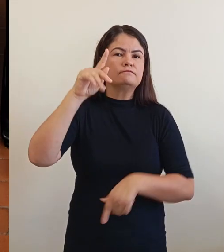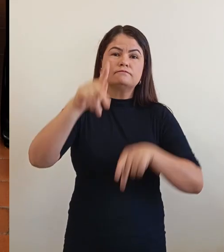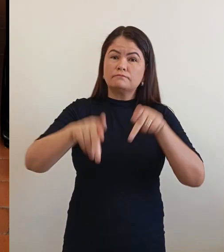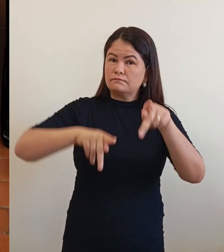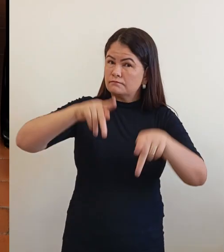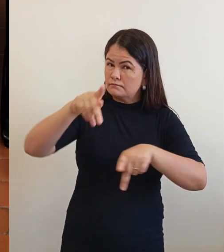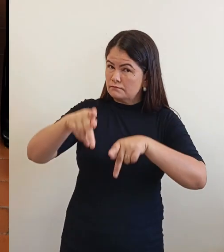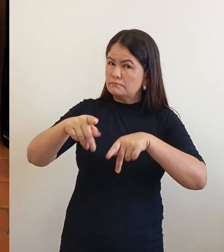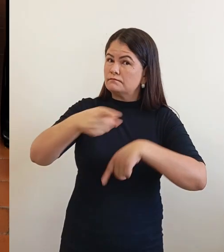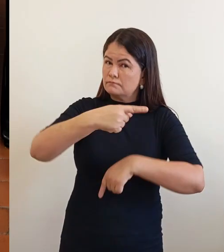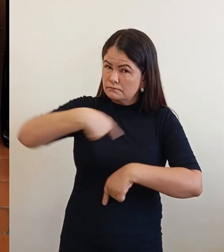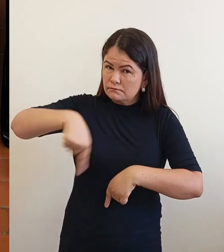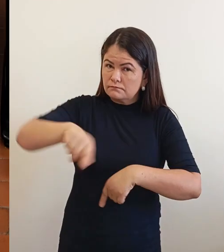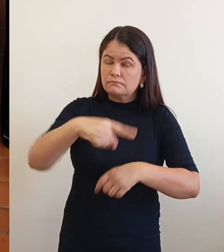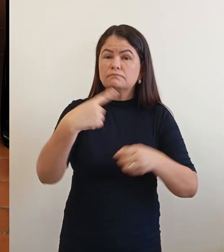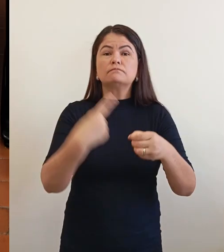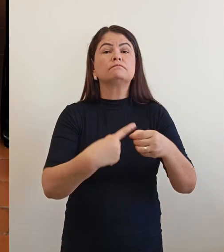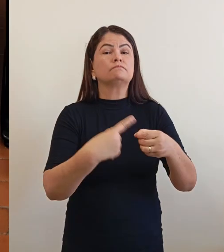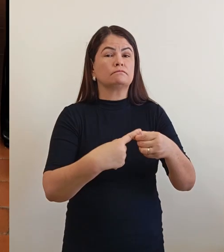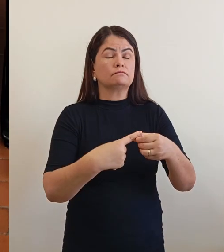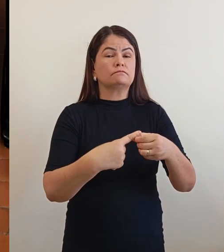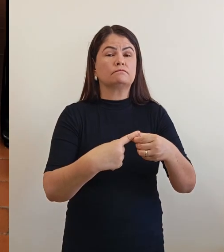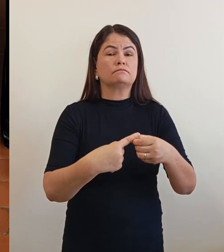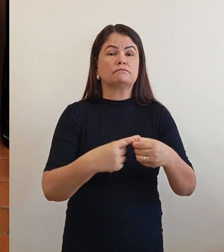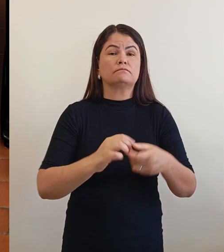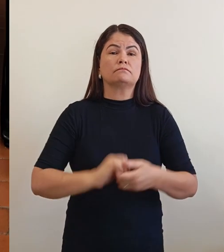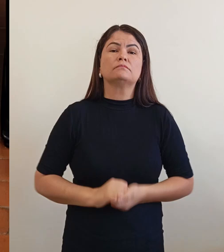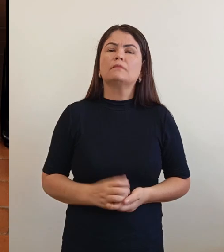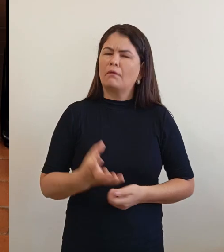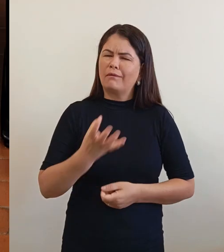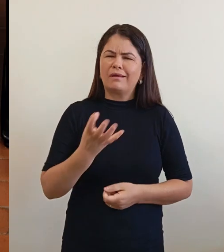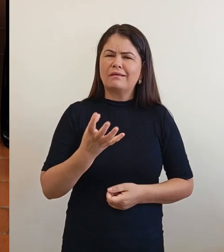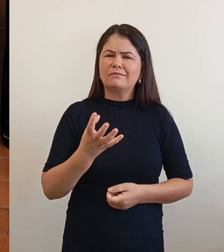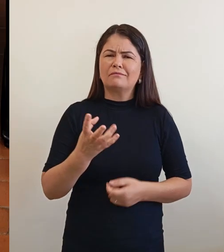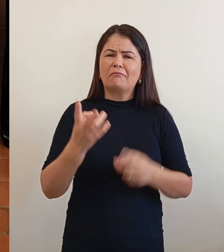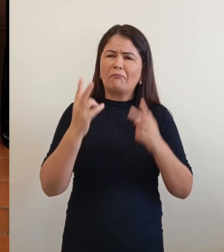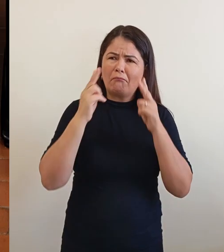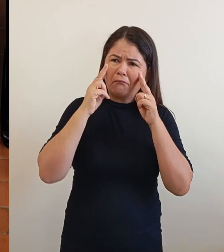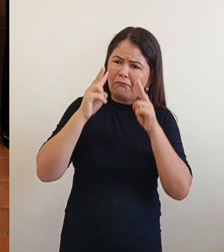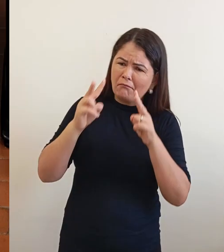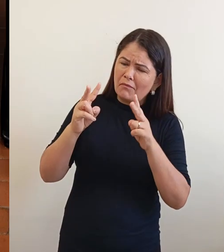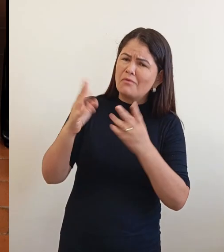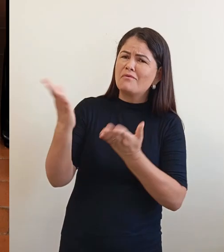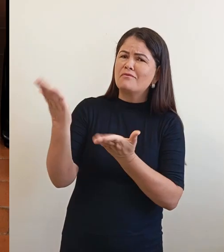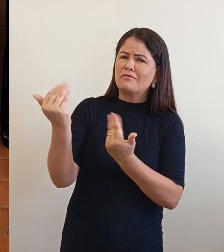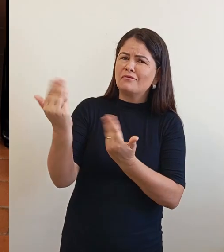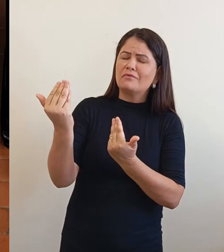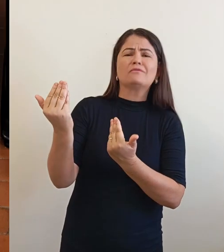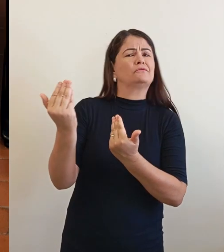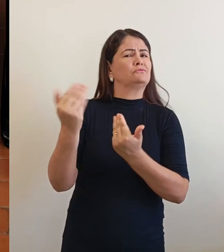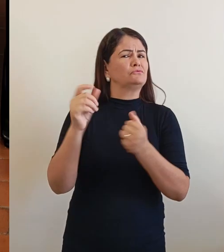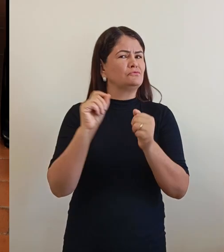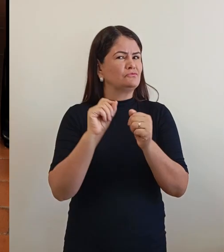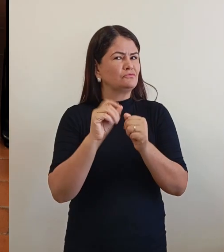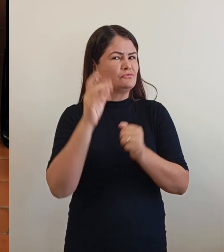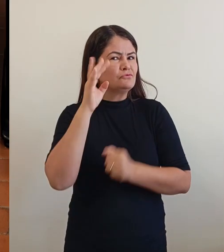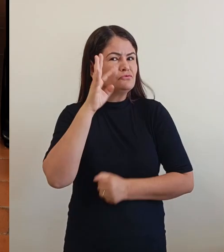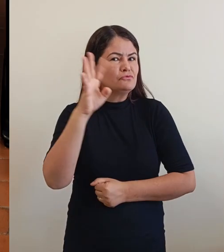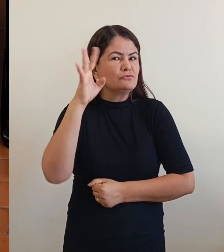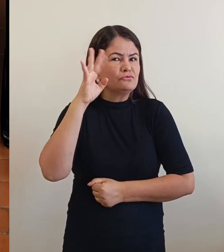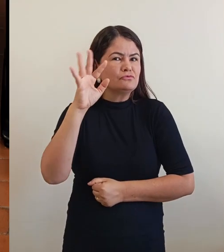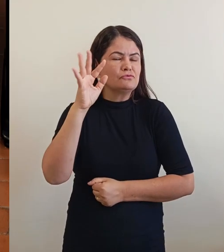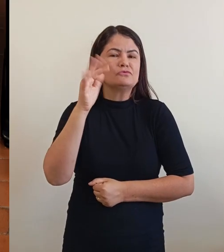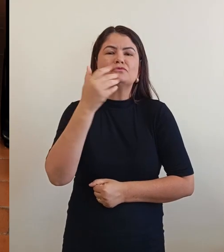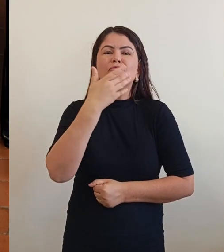cidade, porque eu quero ver aqui os jovens poderem realizar os seus sonhos, os pais de família,